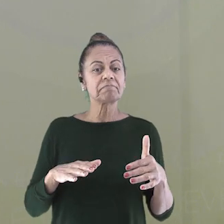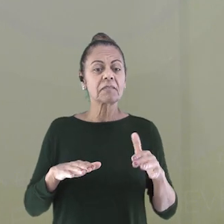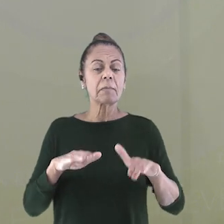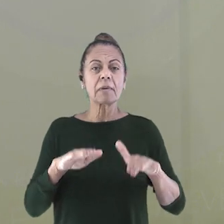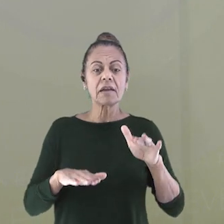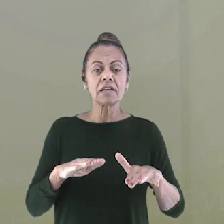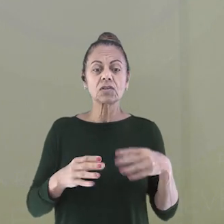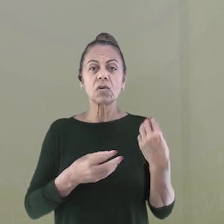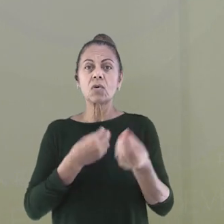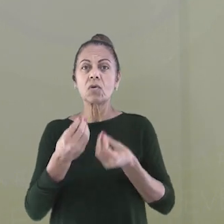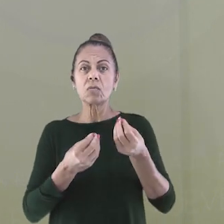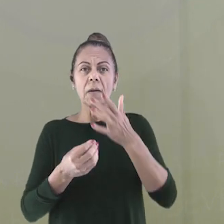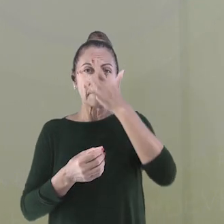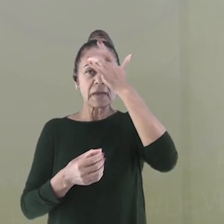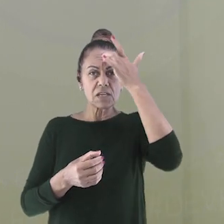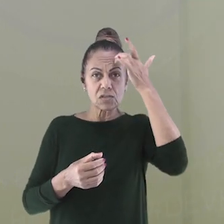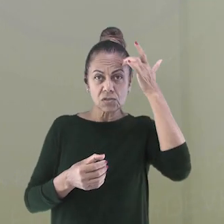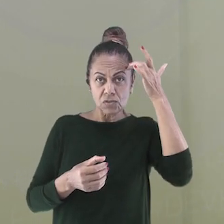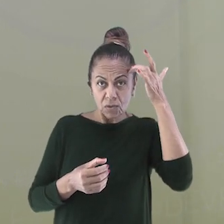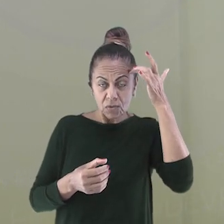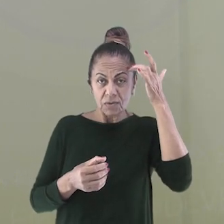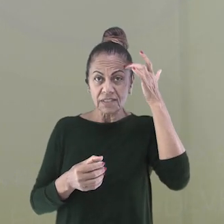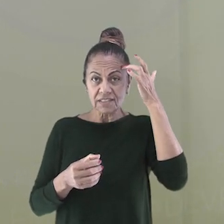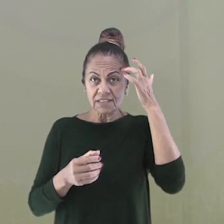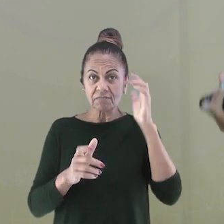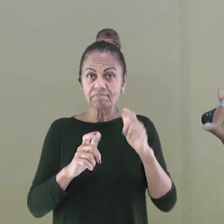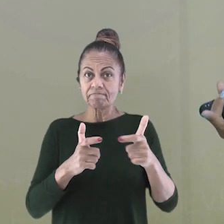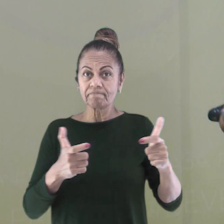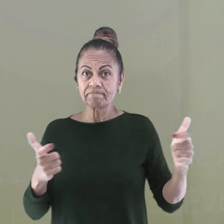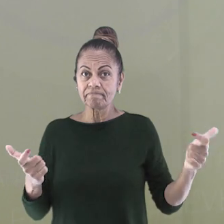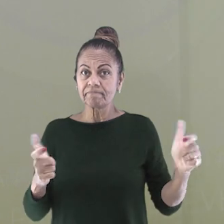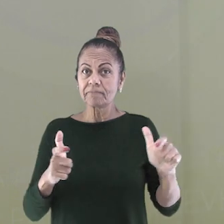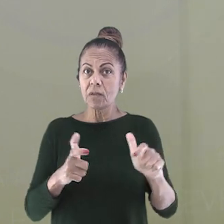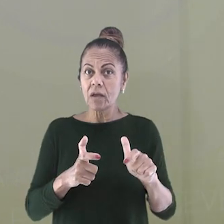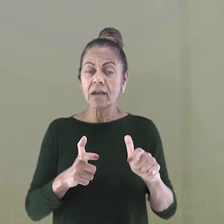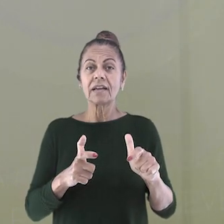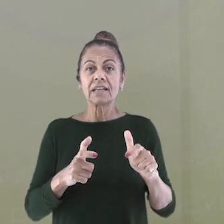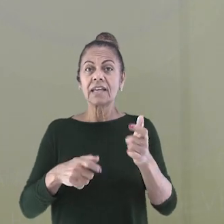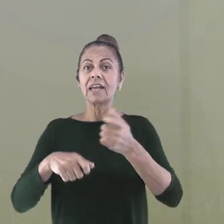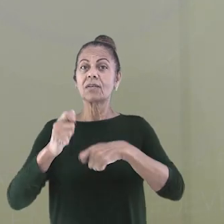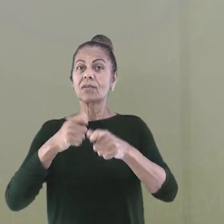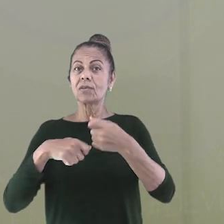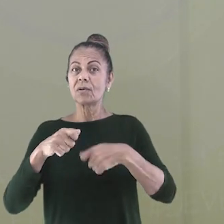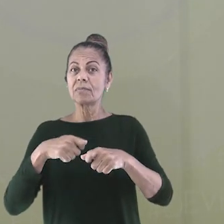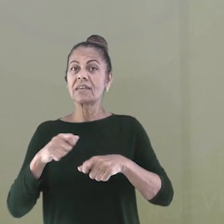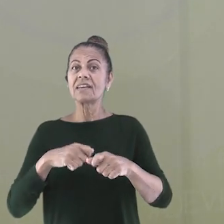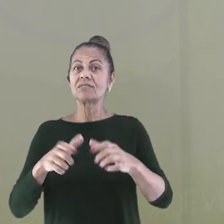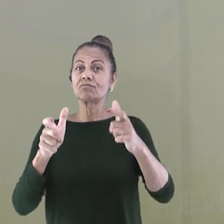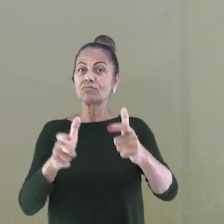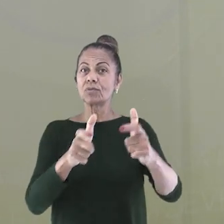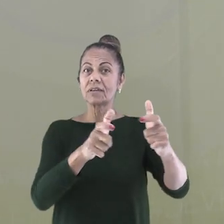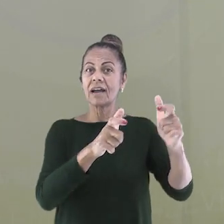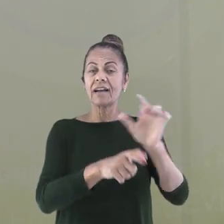no fluxo de pessoas e situação econômica dos lugares. Então, é bom saber